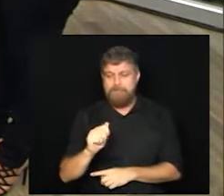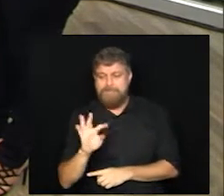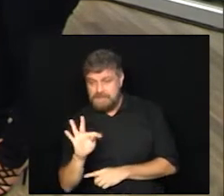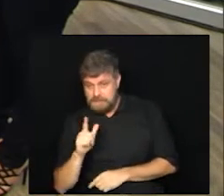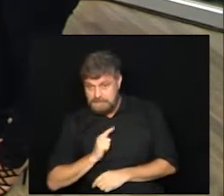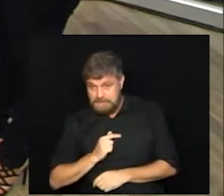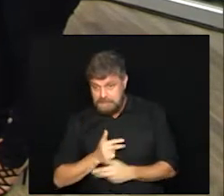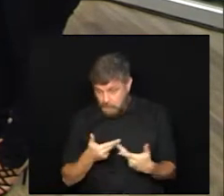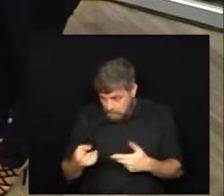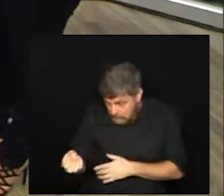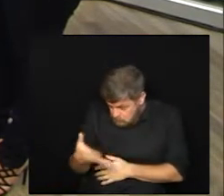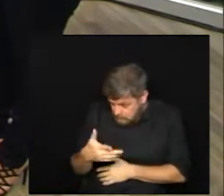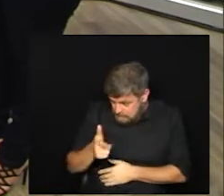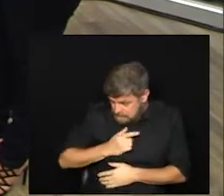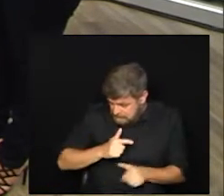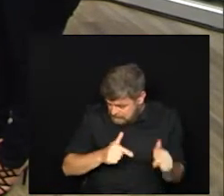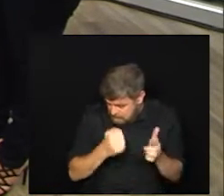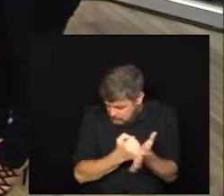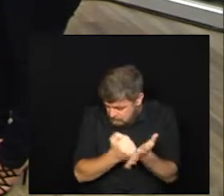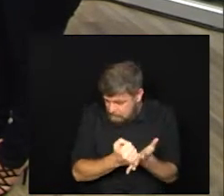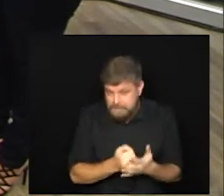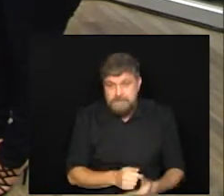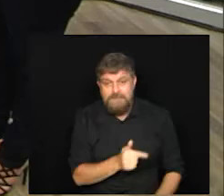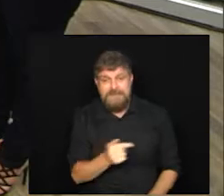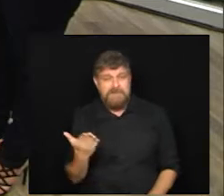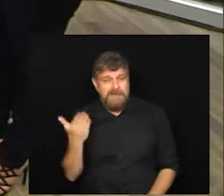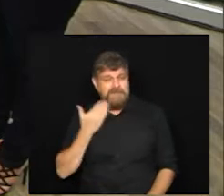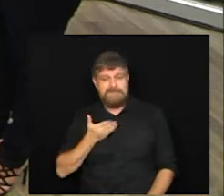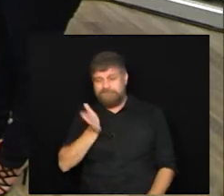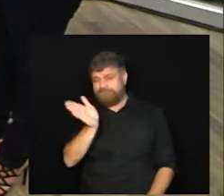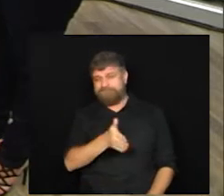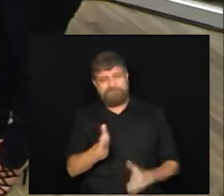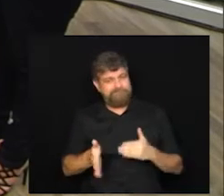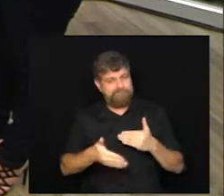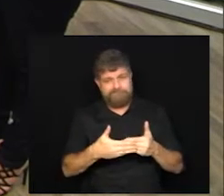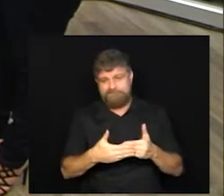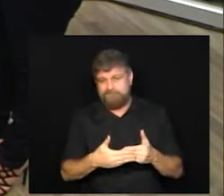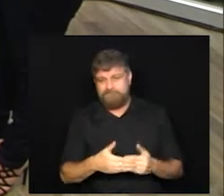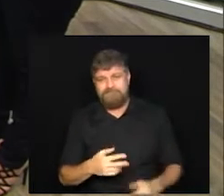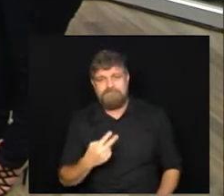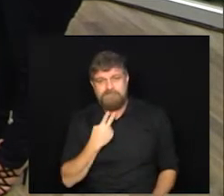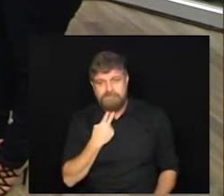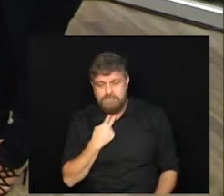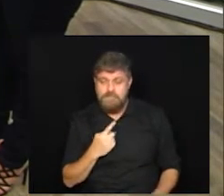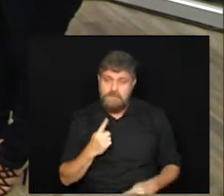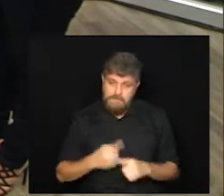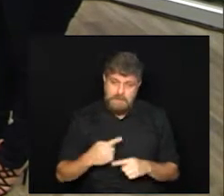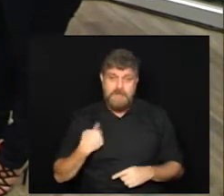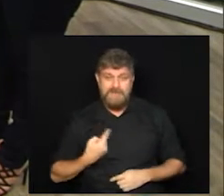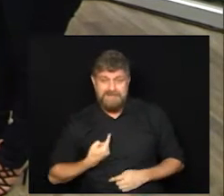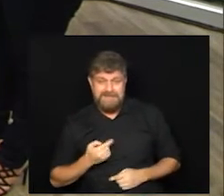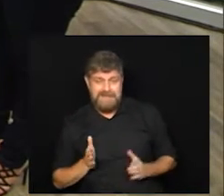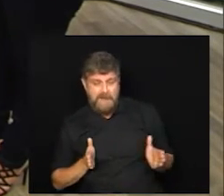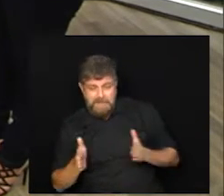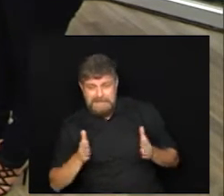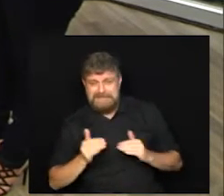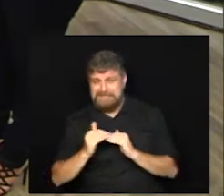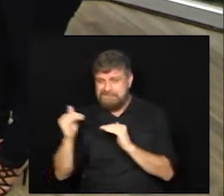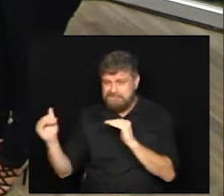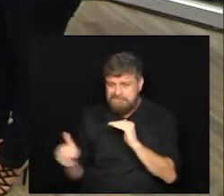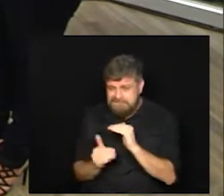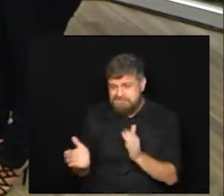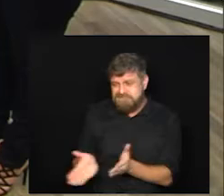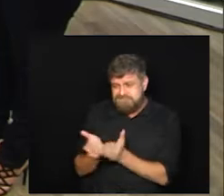Tem sim, na semana passada tinha suspendido totalmente o atendimento ao público, e justamente a gente está num momento de vulnerabilidade